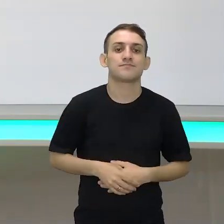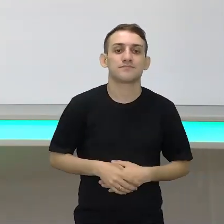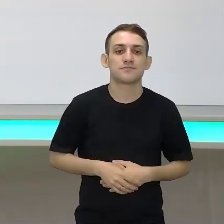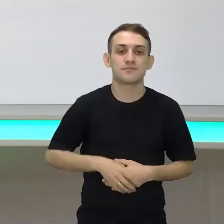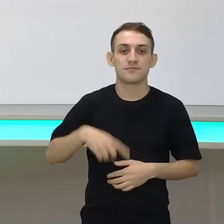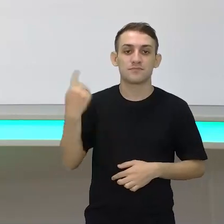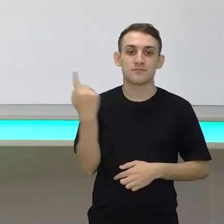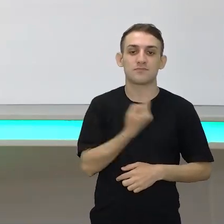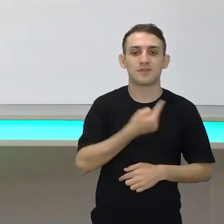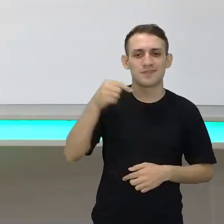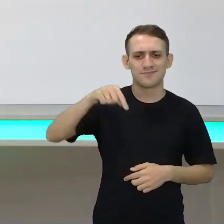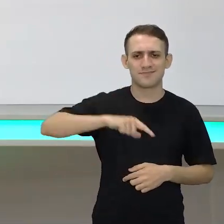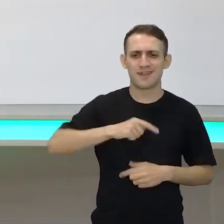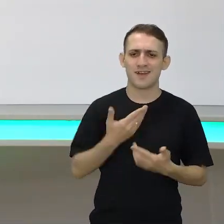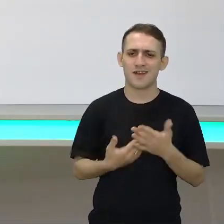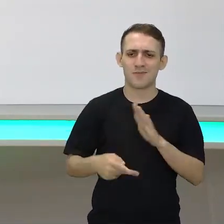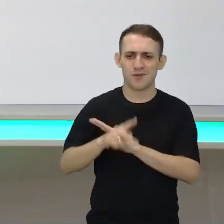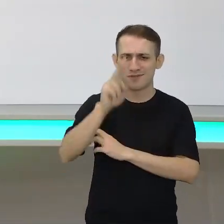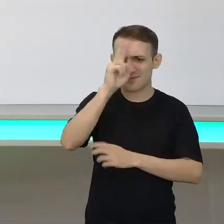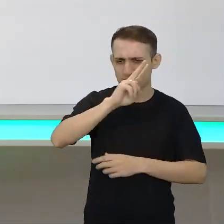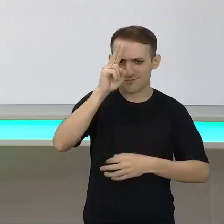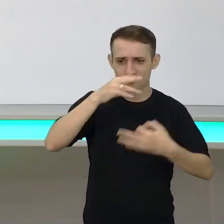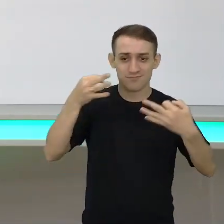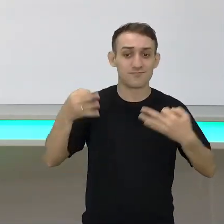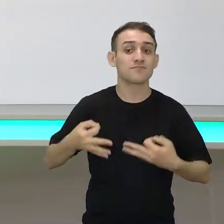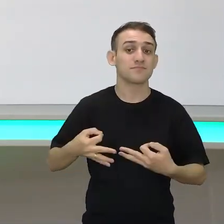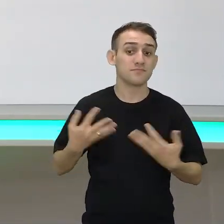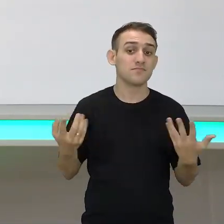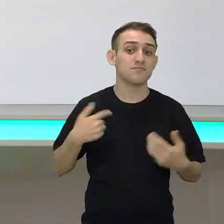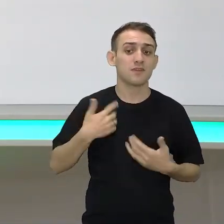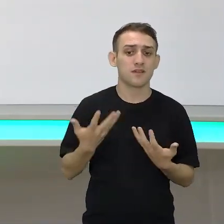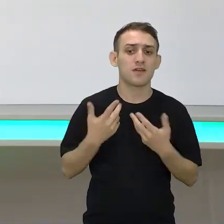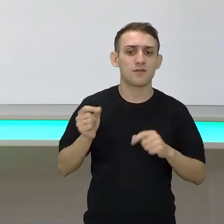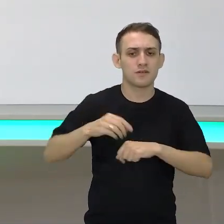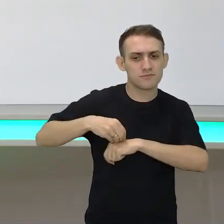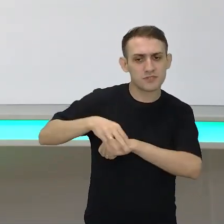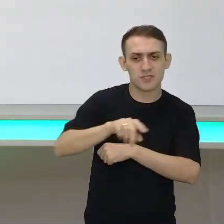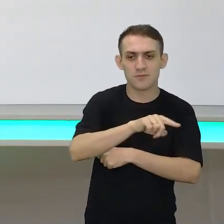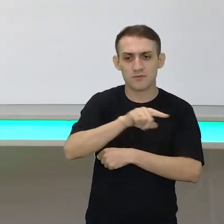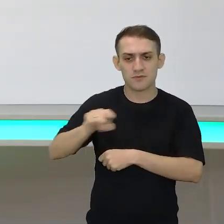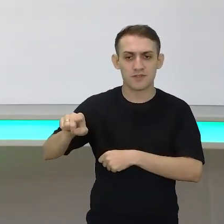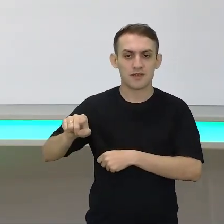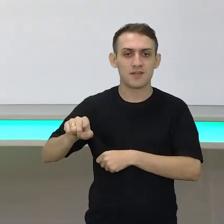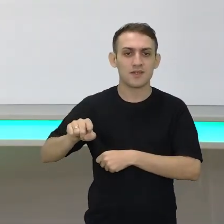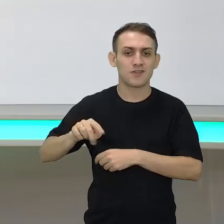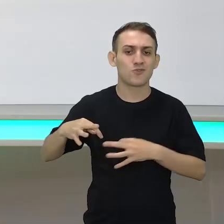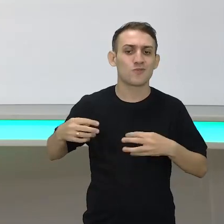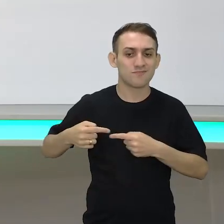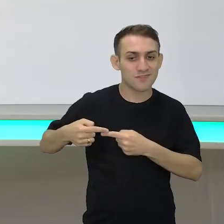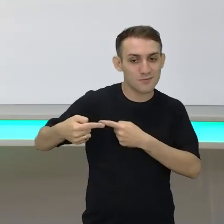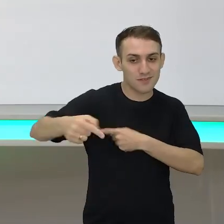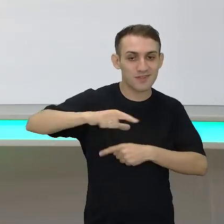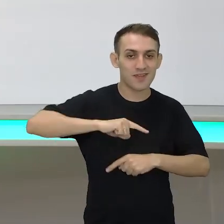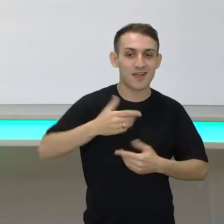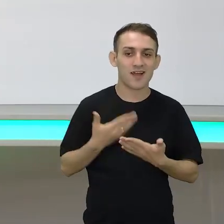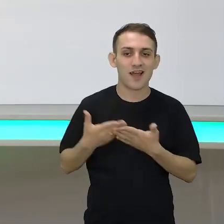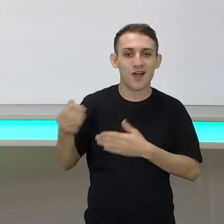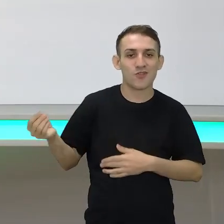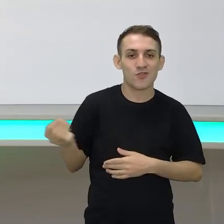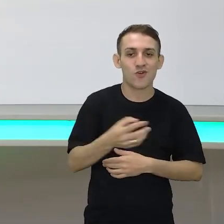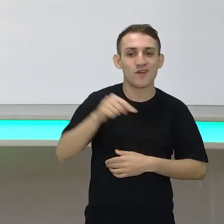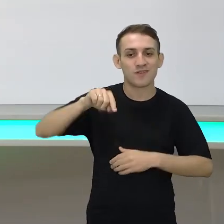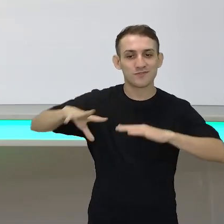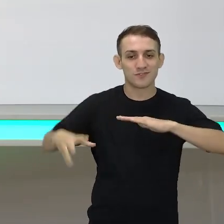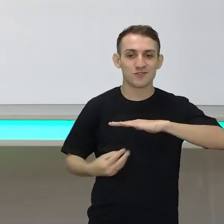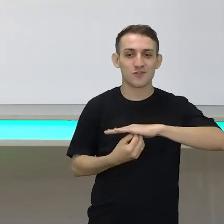disse que nós vamos ter uma super aula de história, não é verdade? Então, eu quero já deixar uma super dica. Toda semana temos aulas inéditas no